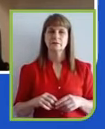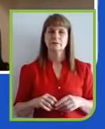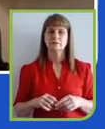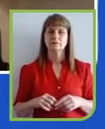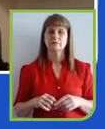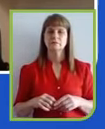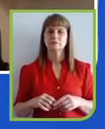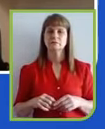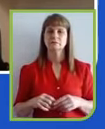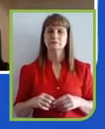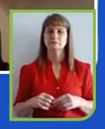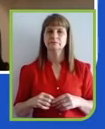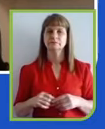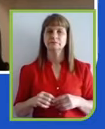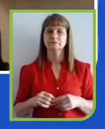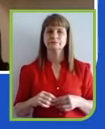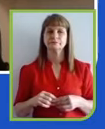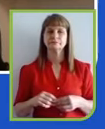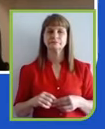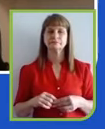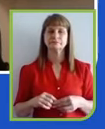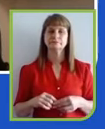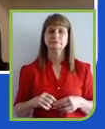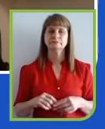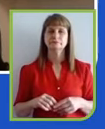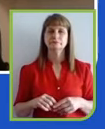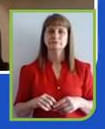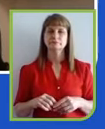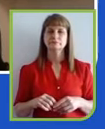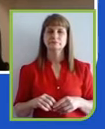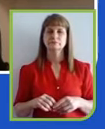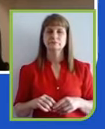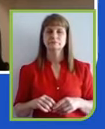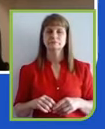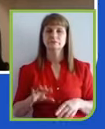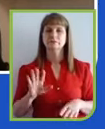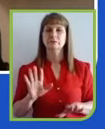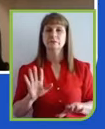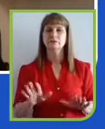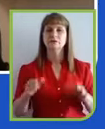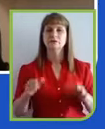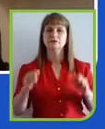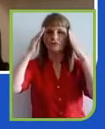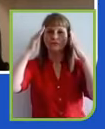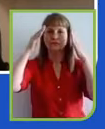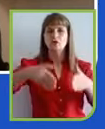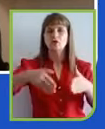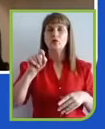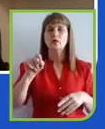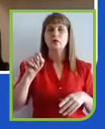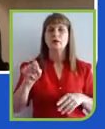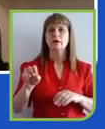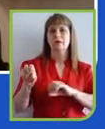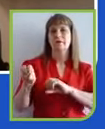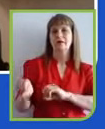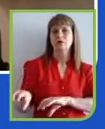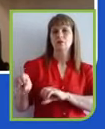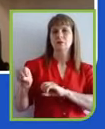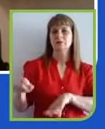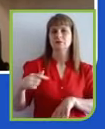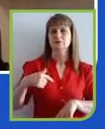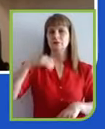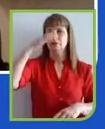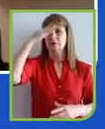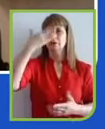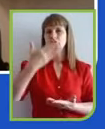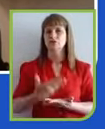alimentar. Mas o nosso foco é a educação e eu acredito que a educação é um